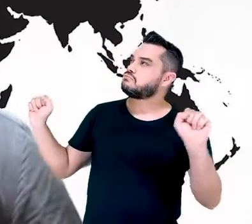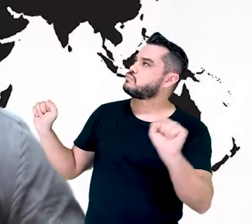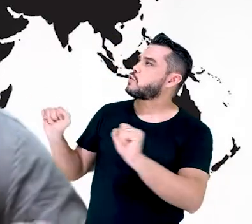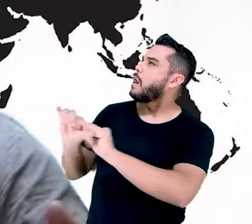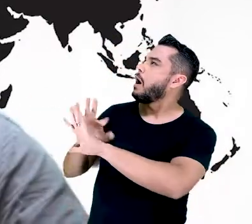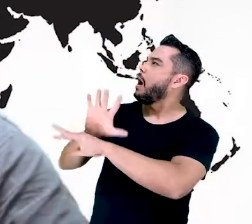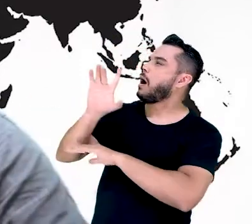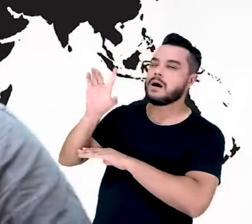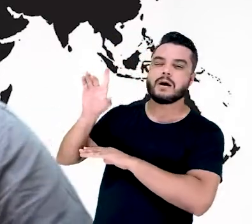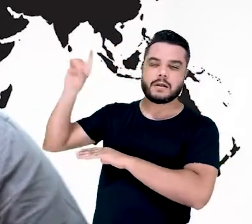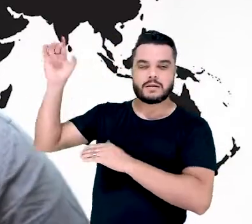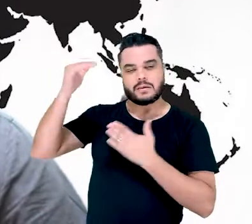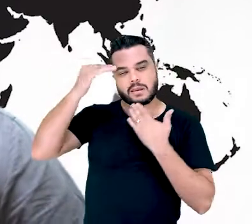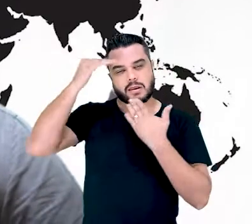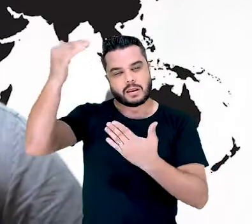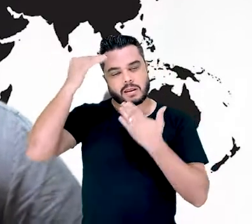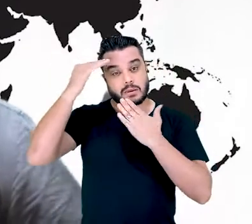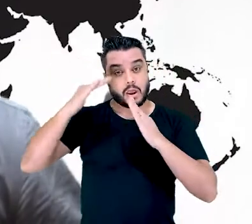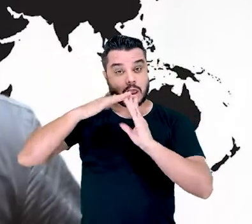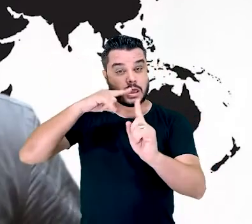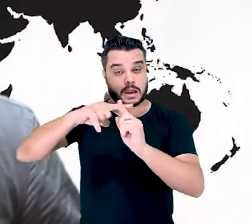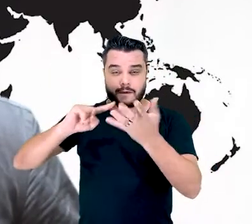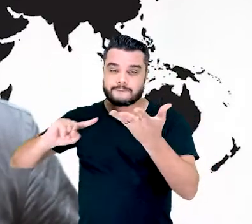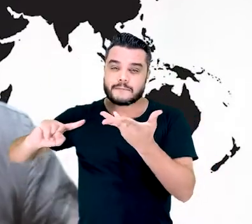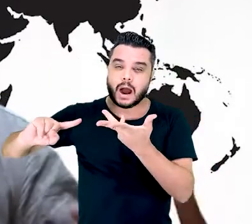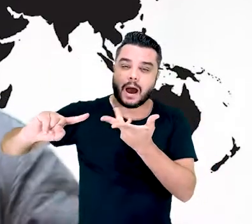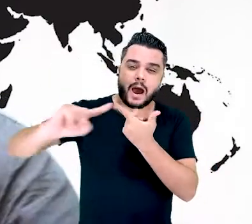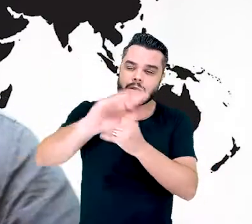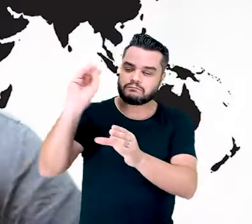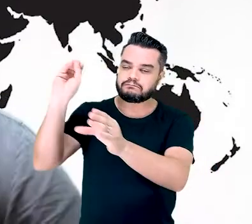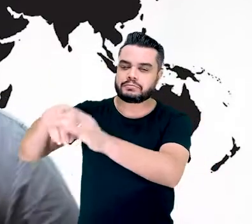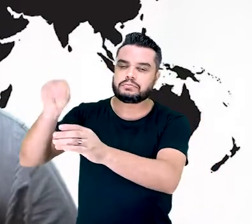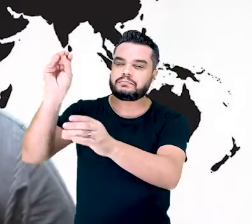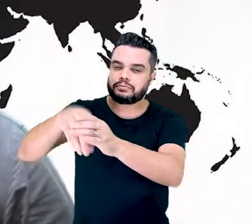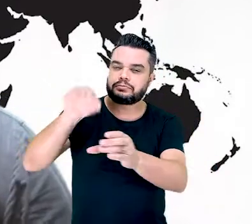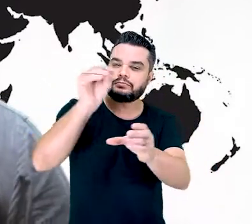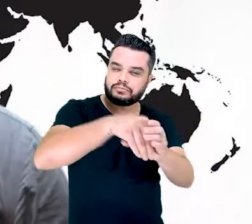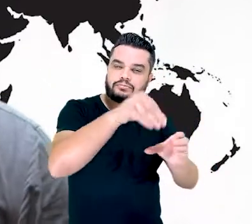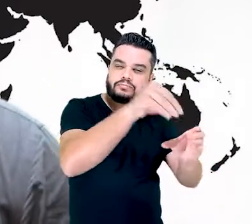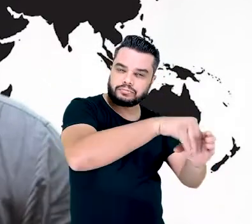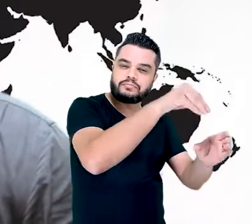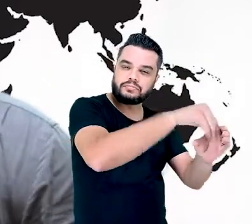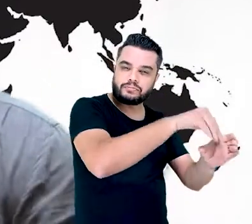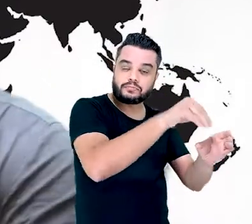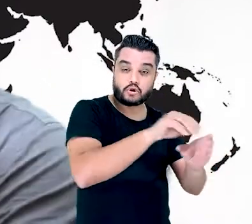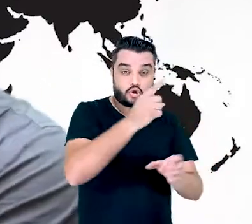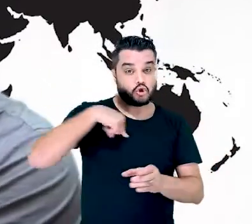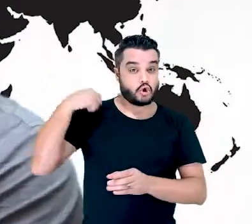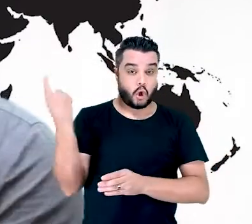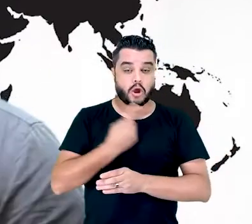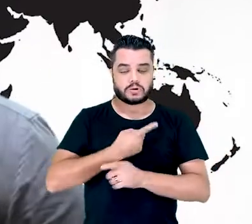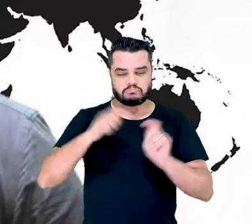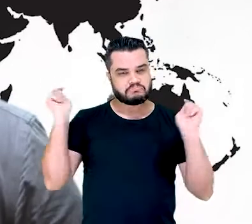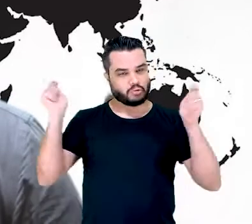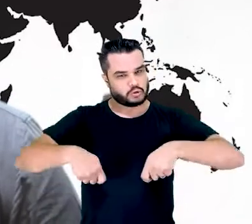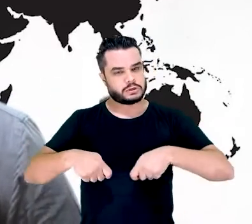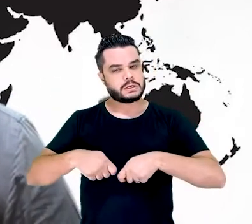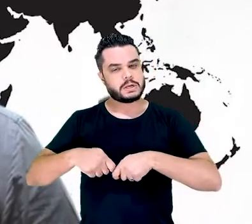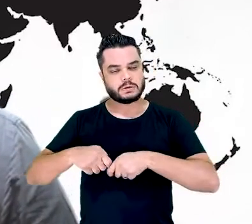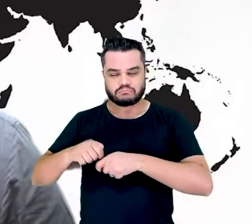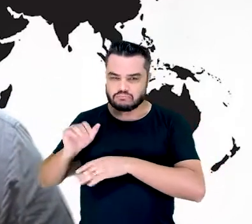por cada igreja ofertante e que a gente possa permanecer nessa mesma visão e que 2022